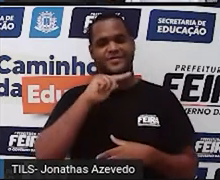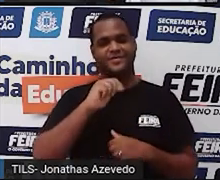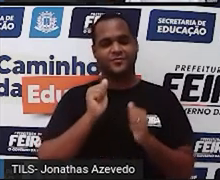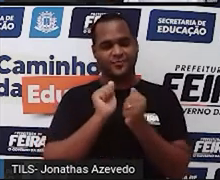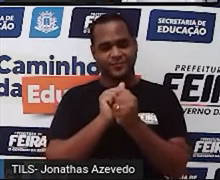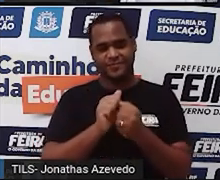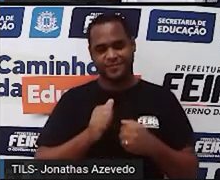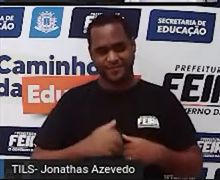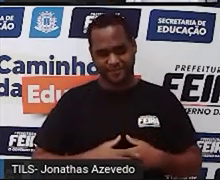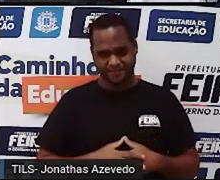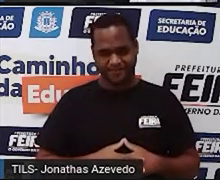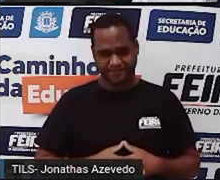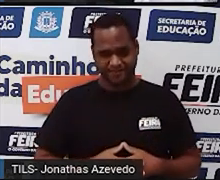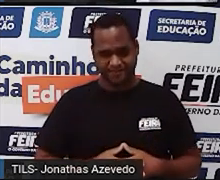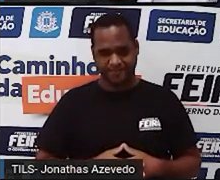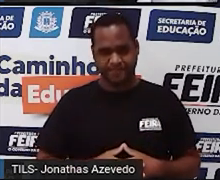vida.